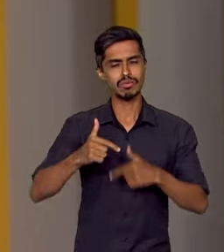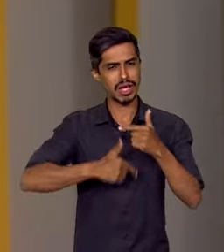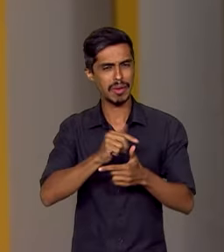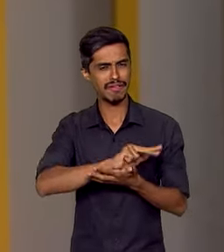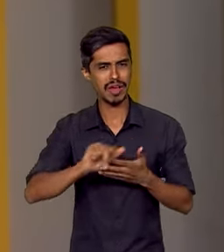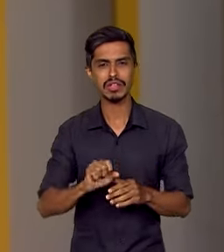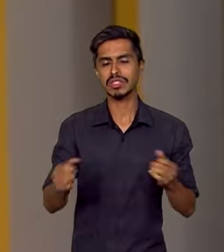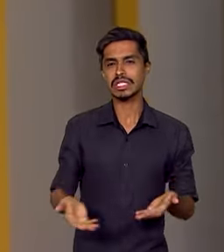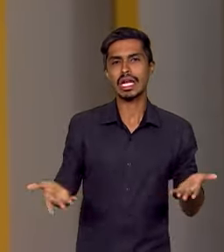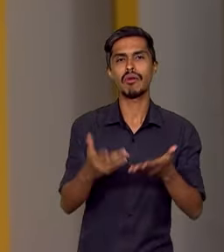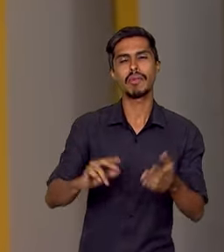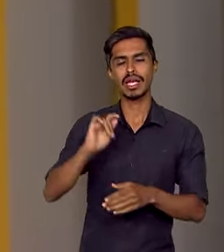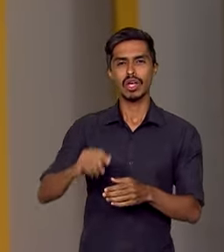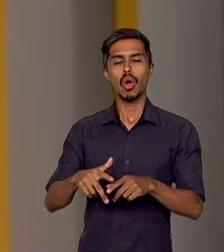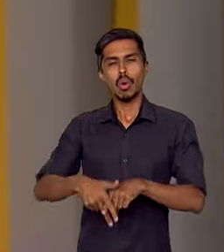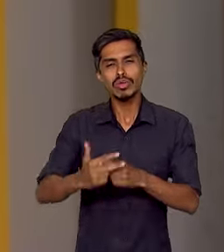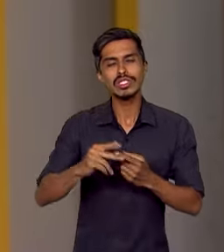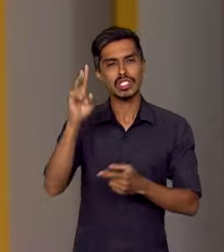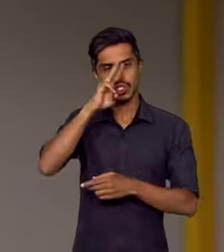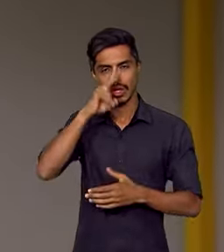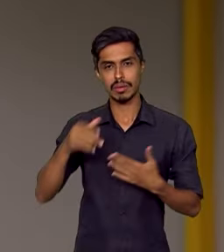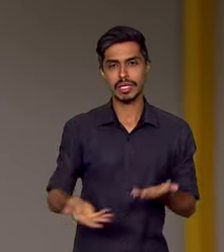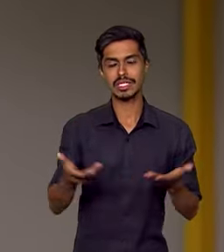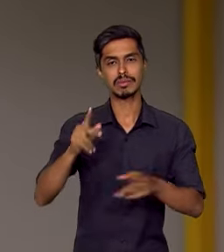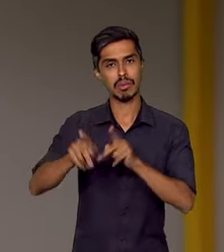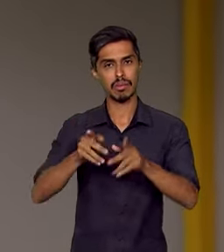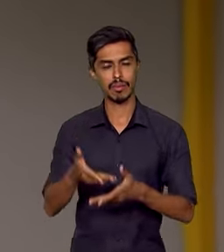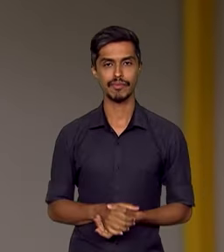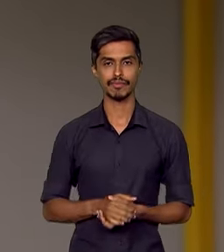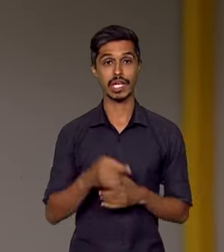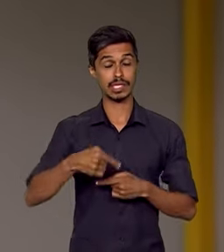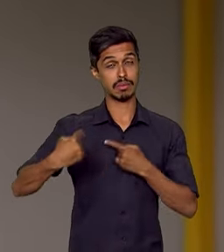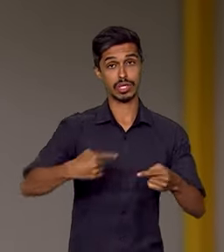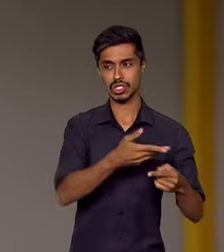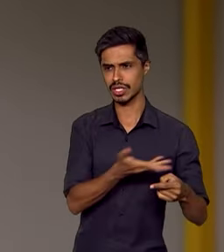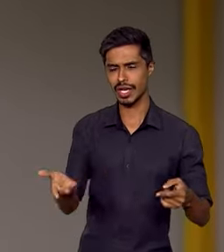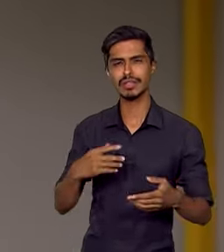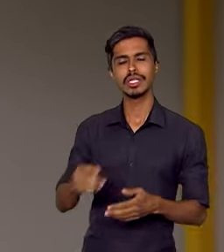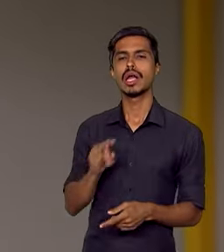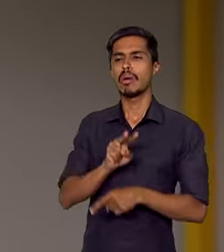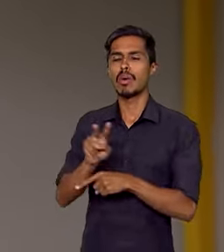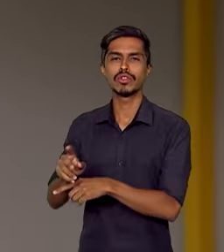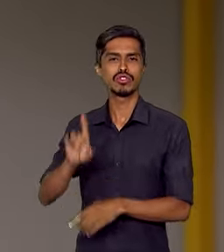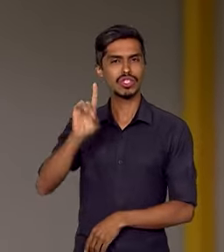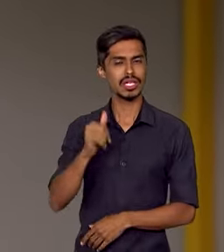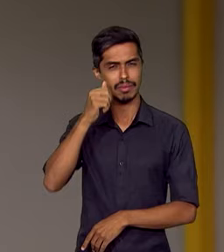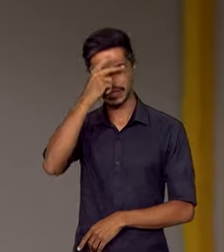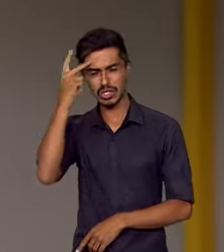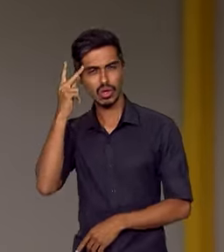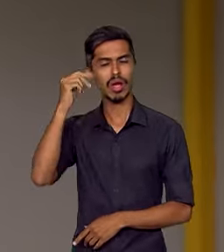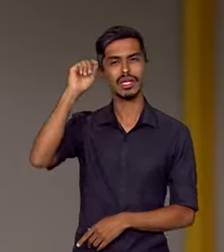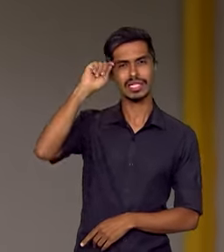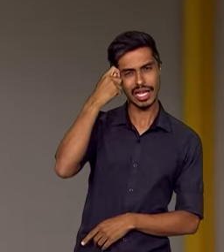promovem uma reparação histórica para essa população. Sobre essas políticas que defendem os direitos das pessoas negras e